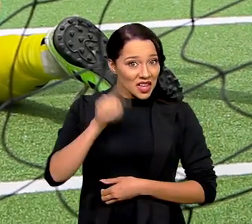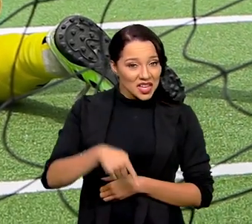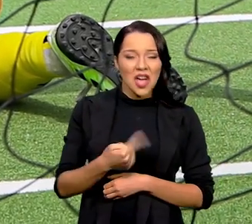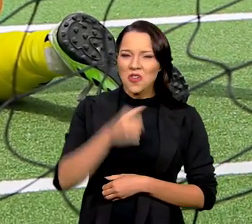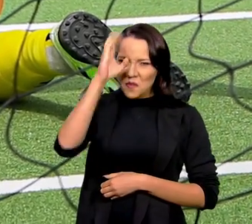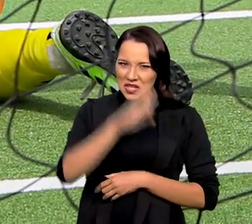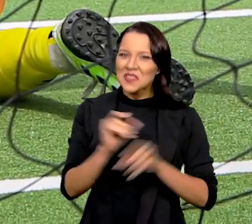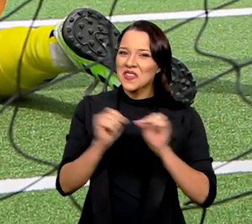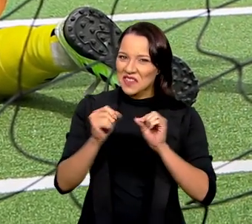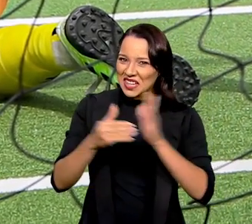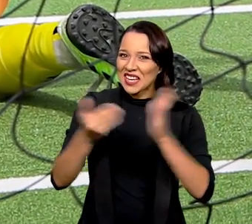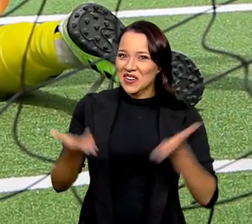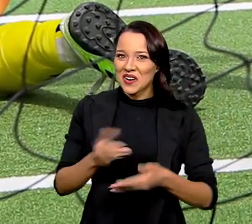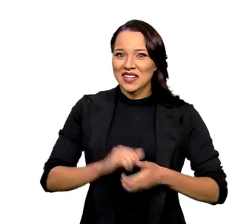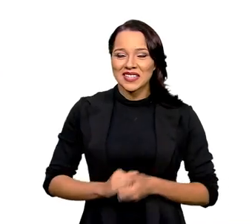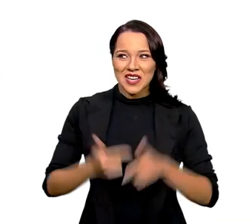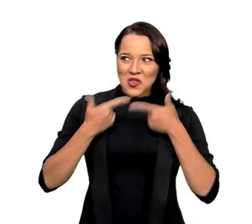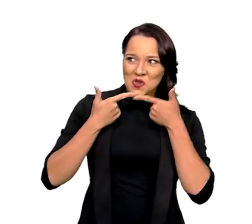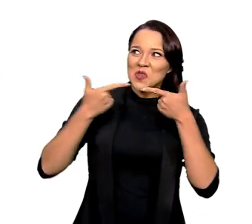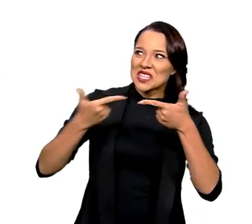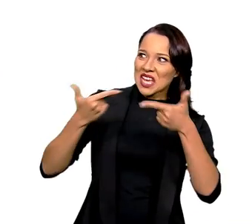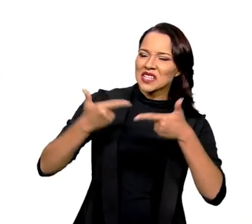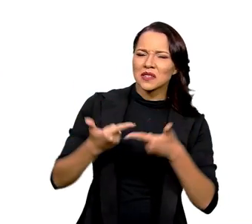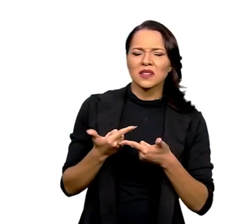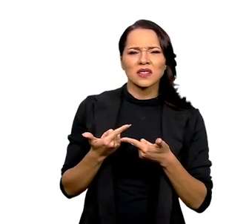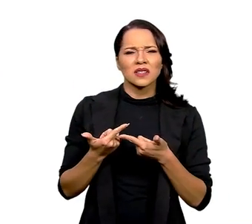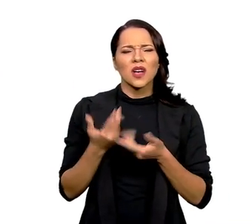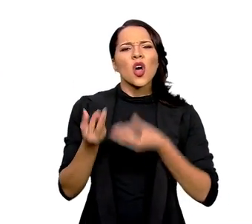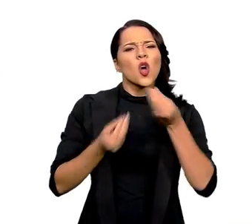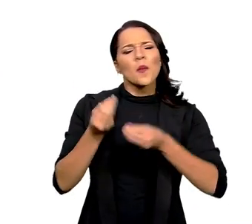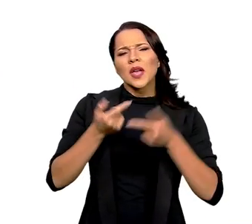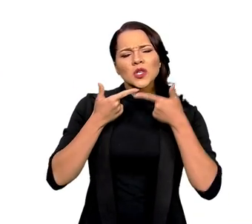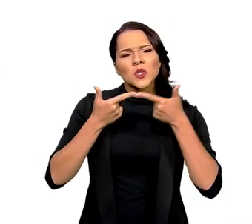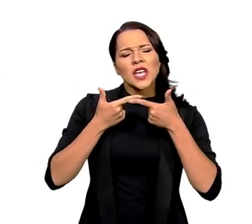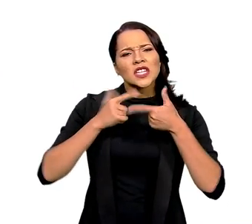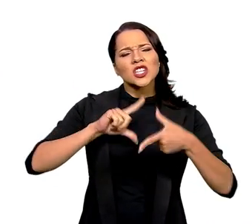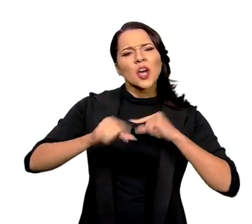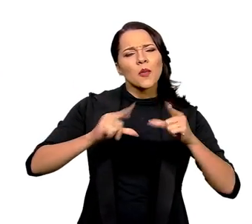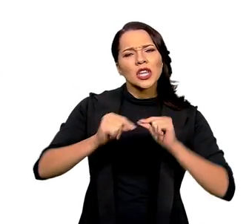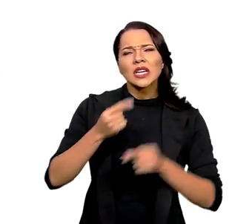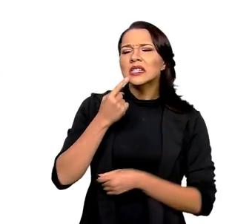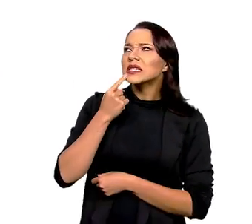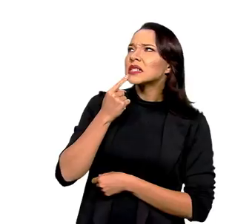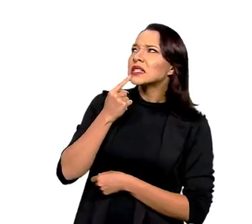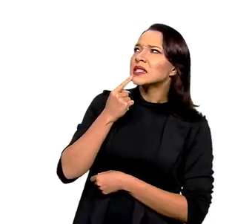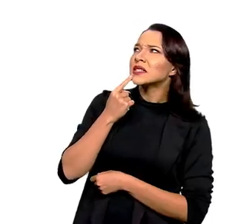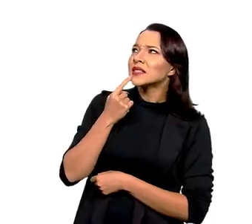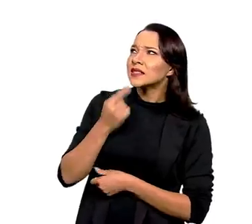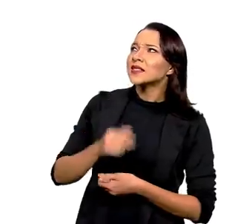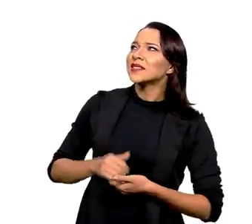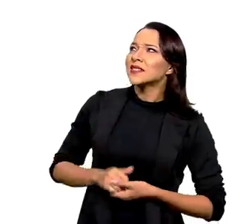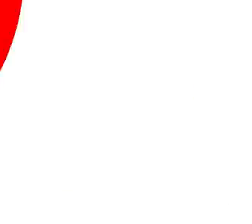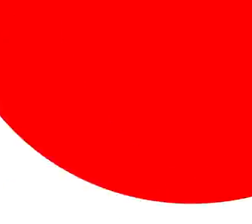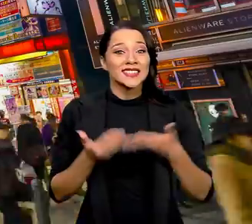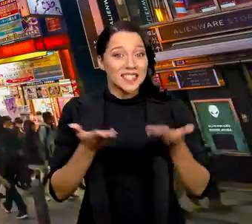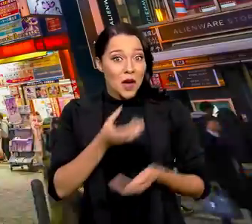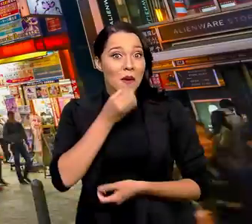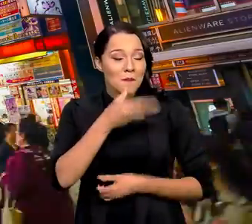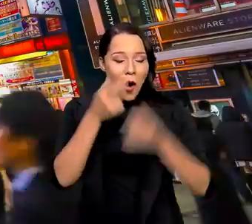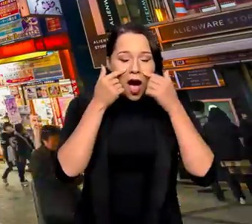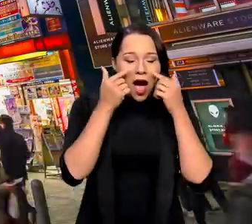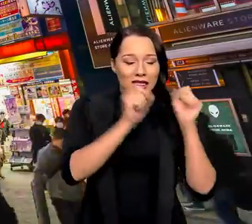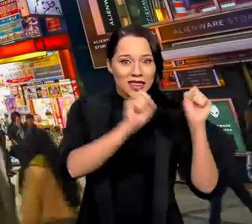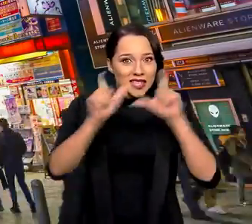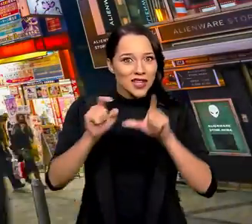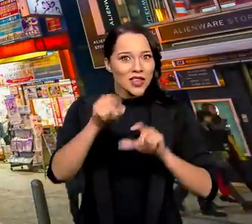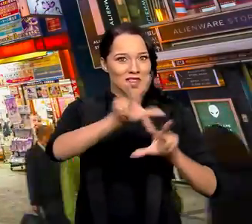é o que tem feito o Brasil até agora, né? Que sucesso, hein, rapaz? Aliás, como é que é sucesso em japonês? Então é bom